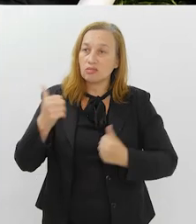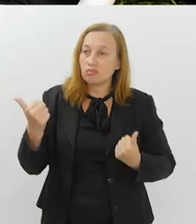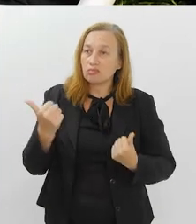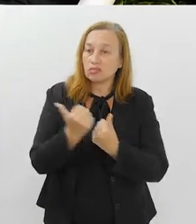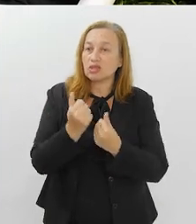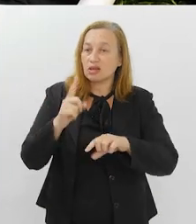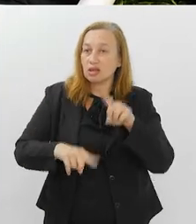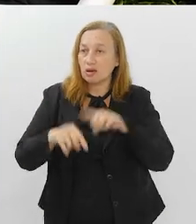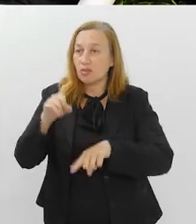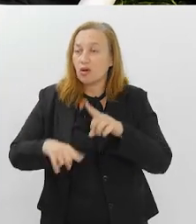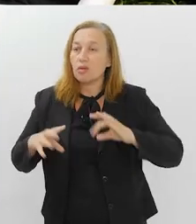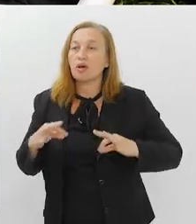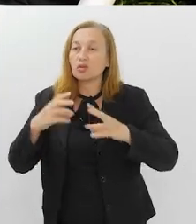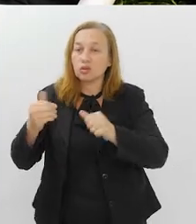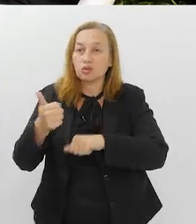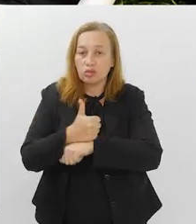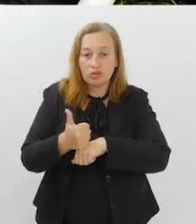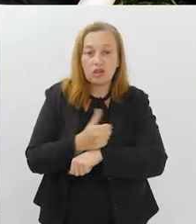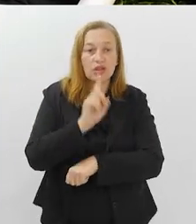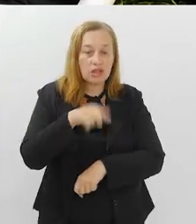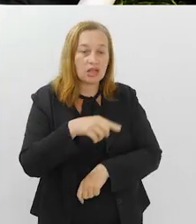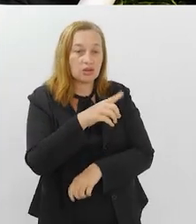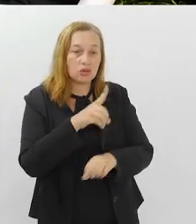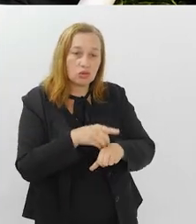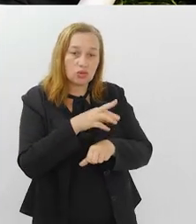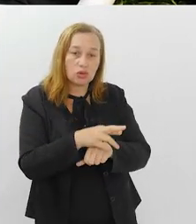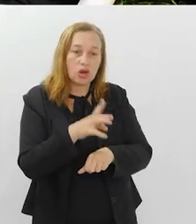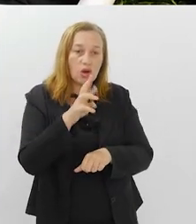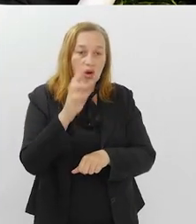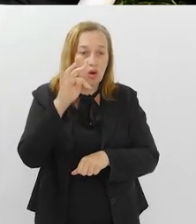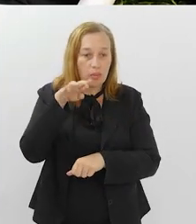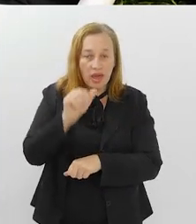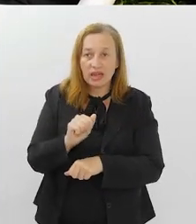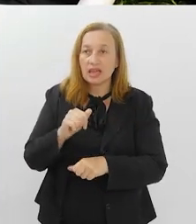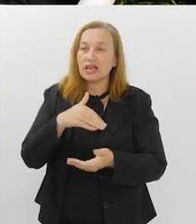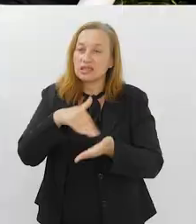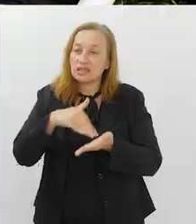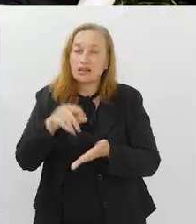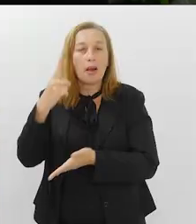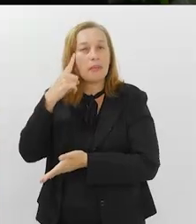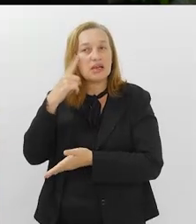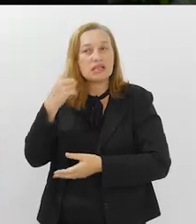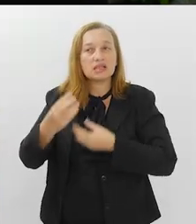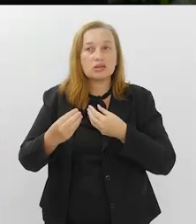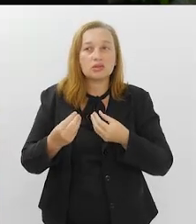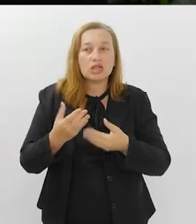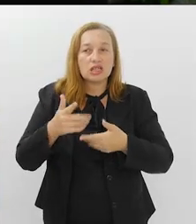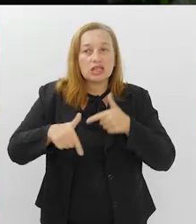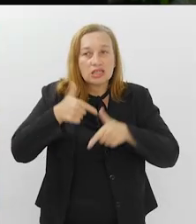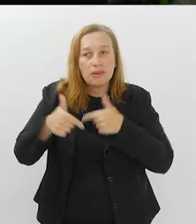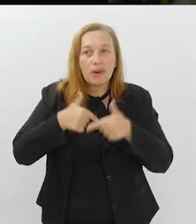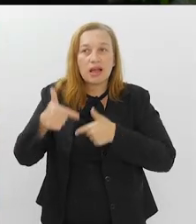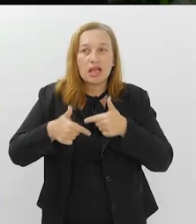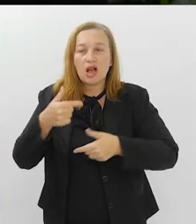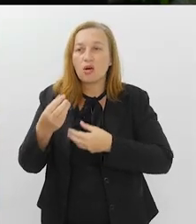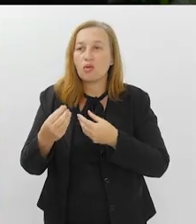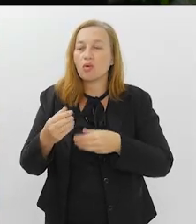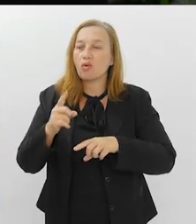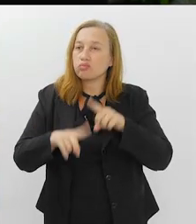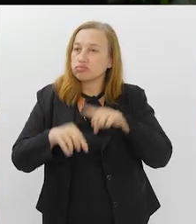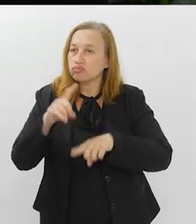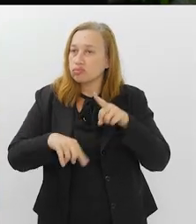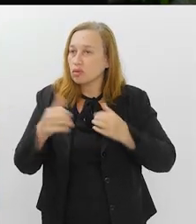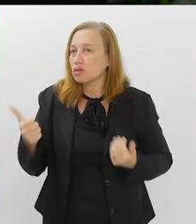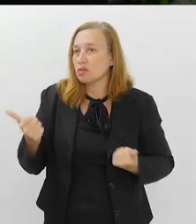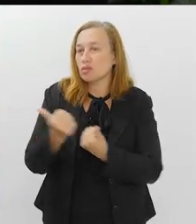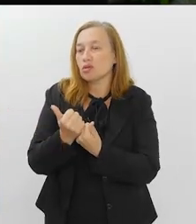materiais de apoio e orientação para todos os profissionais, né, doutora Roberta? A secretaria vem pensando nessa forma de trabalhar com